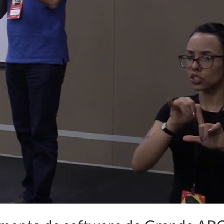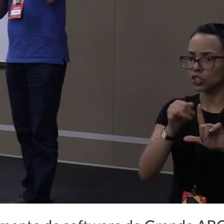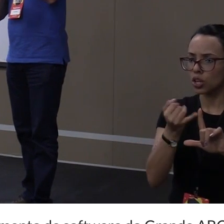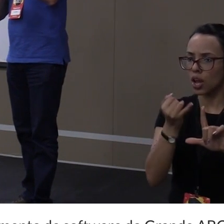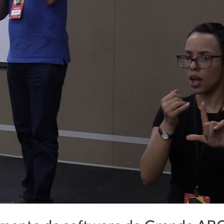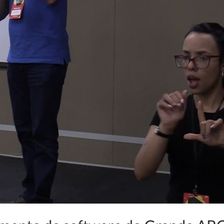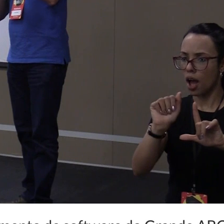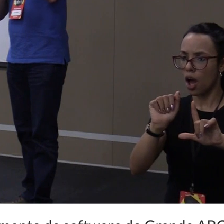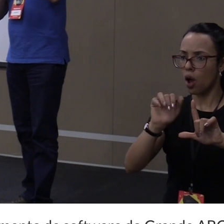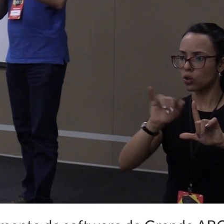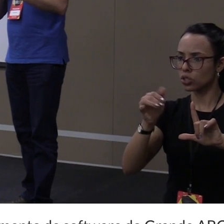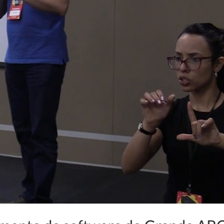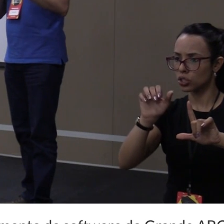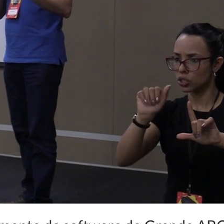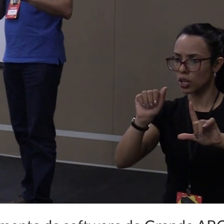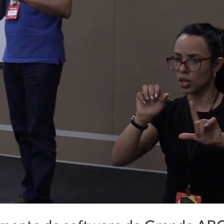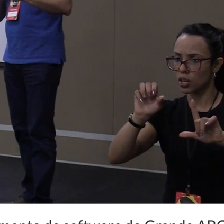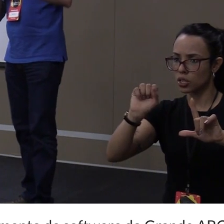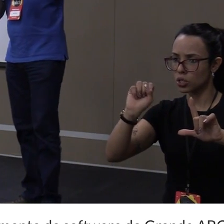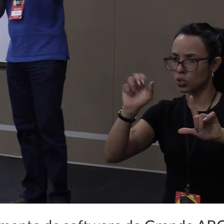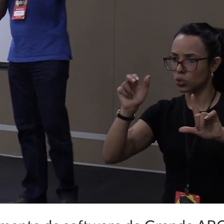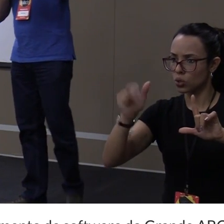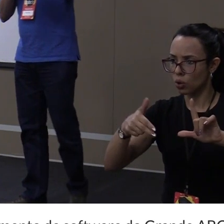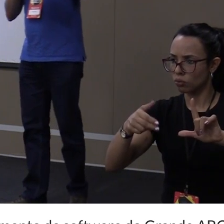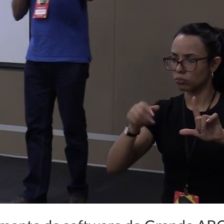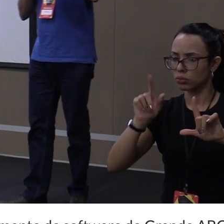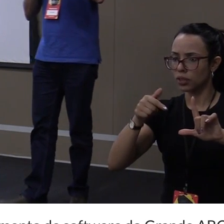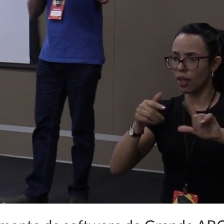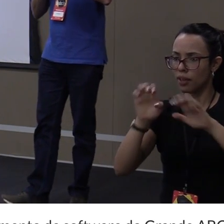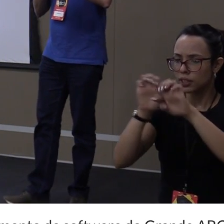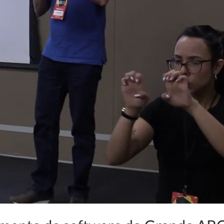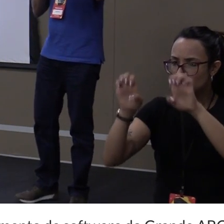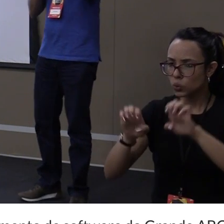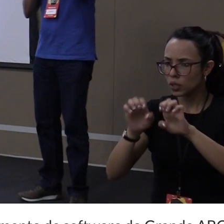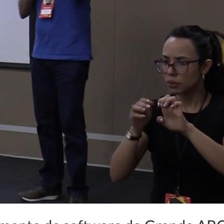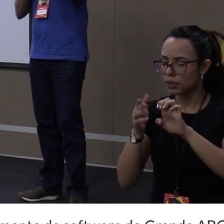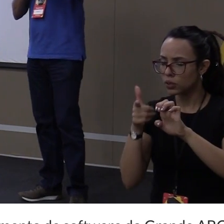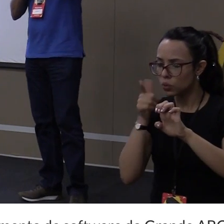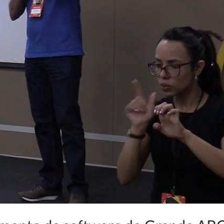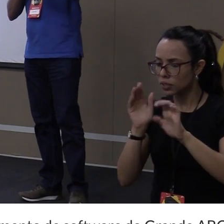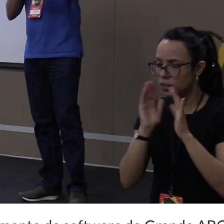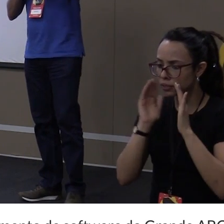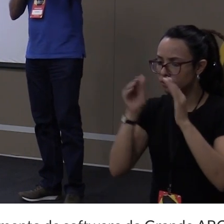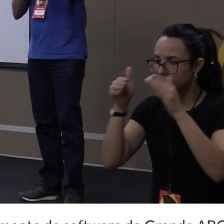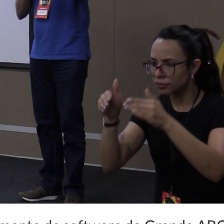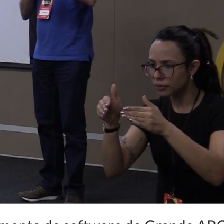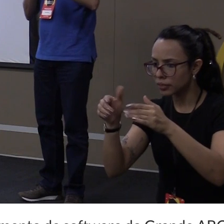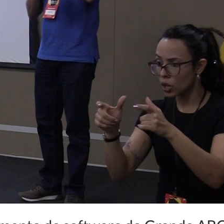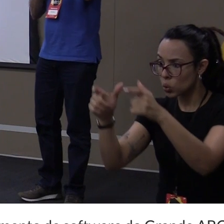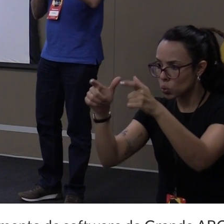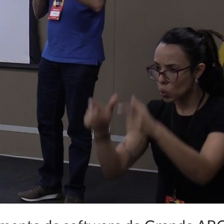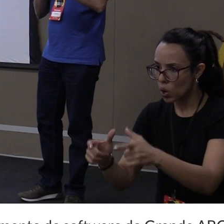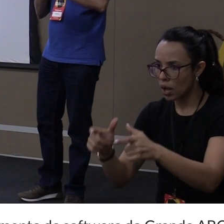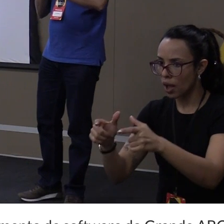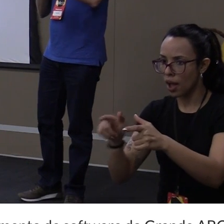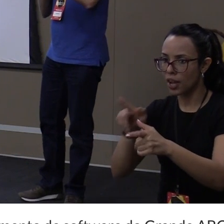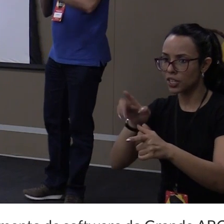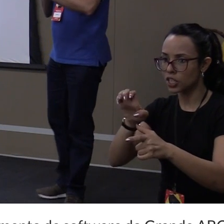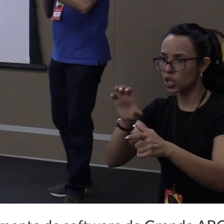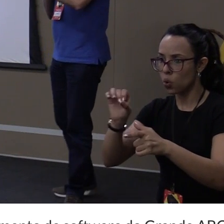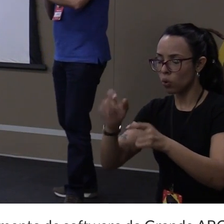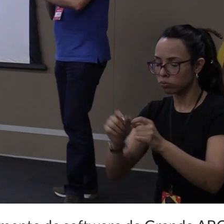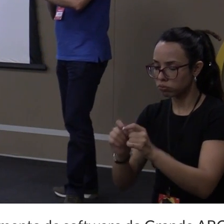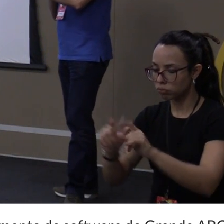estruturado para geolocalização, tem informações sobre latitude, longitude, tem um formatinho.